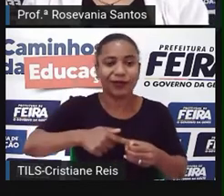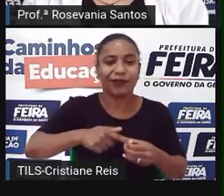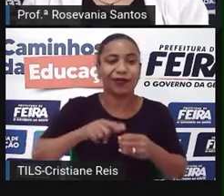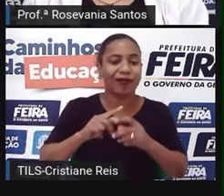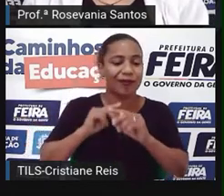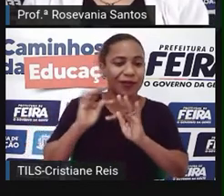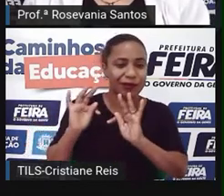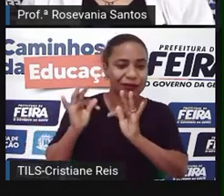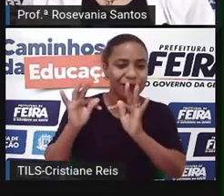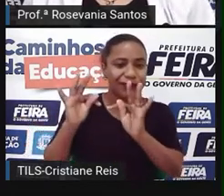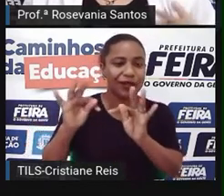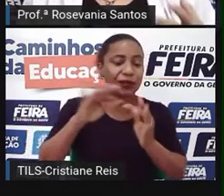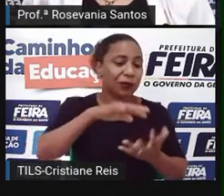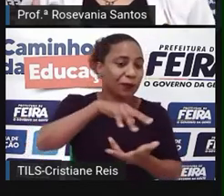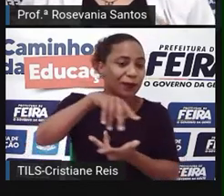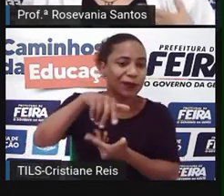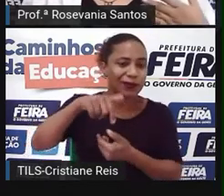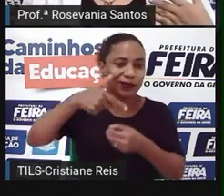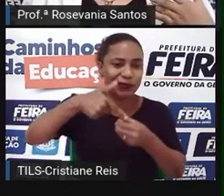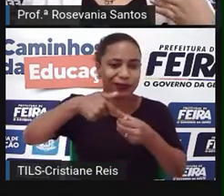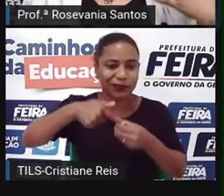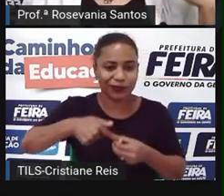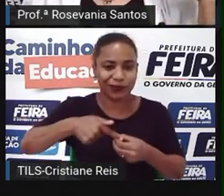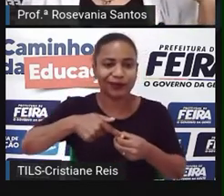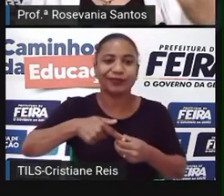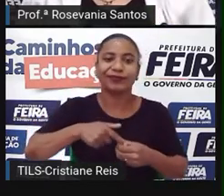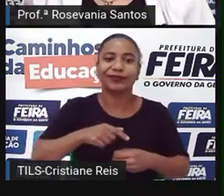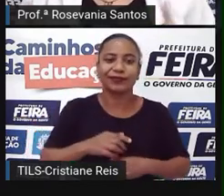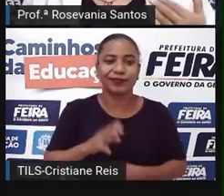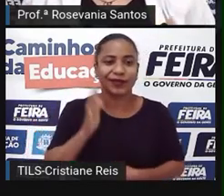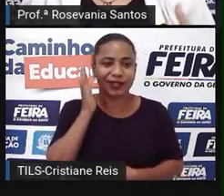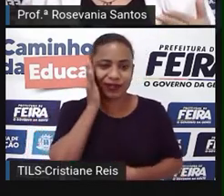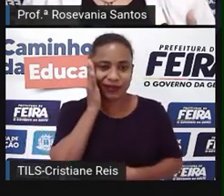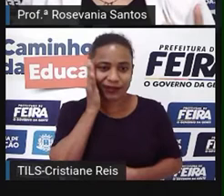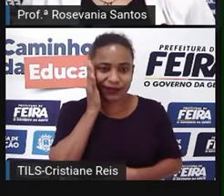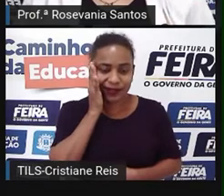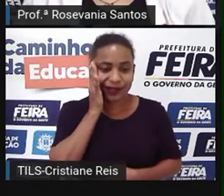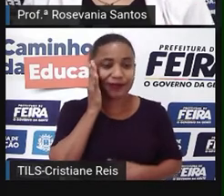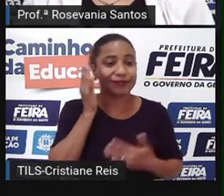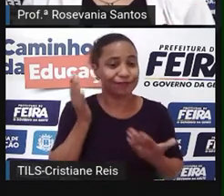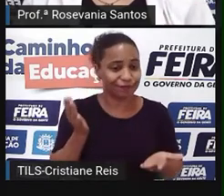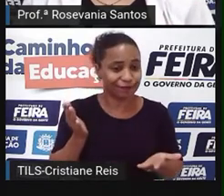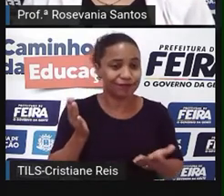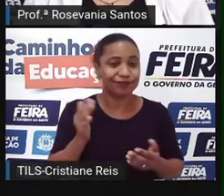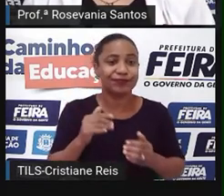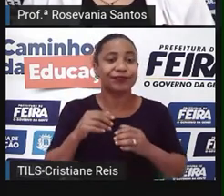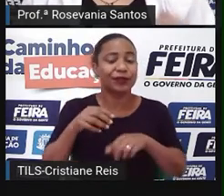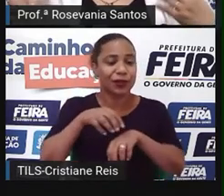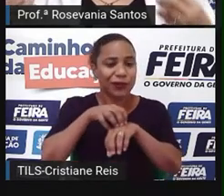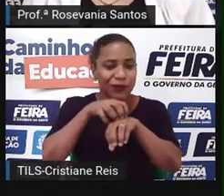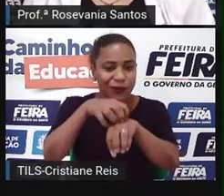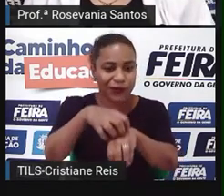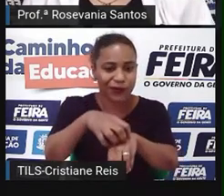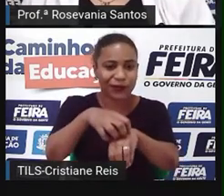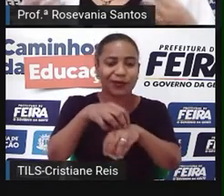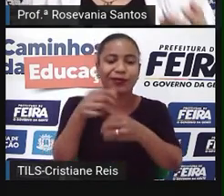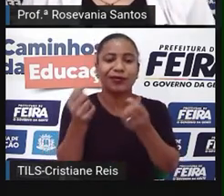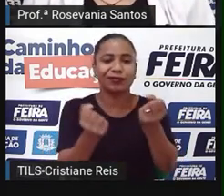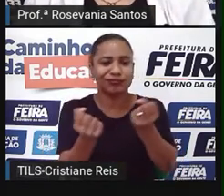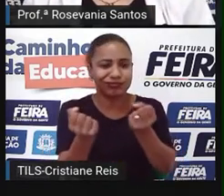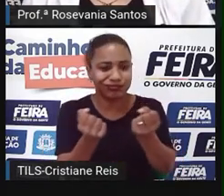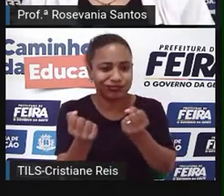economia mundial, né? A gente sabe que quase todos os transportes, hoje, a grande maioria,